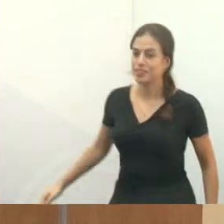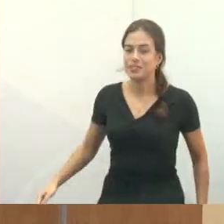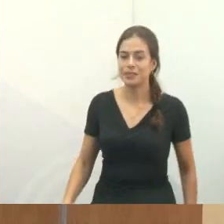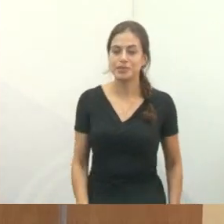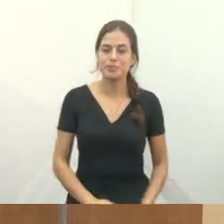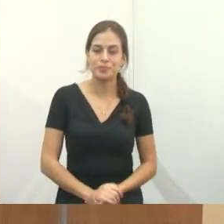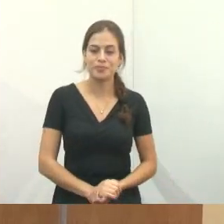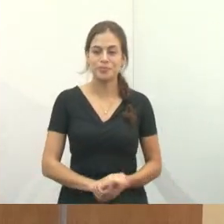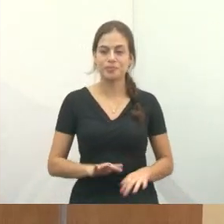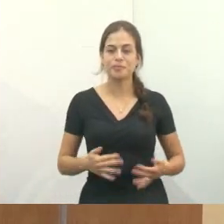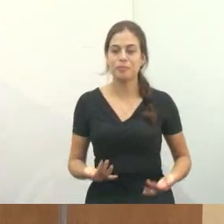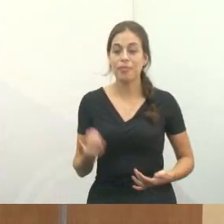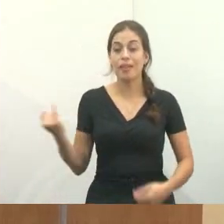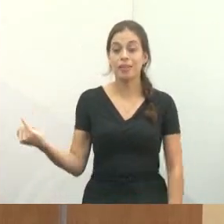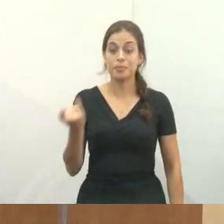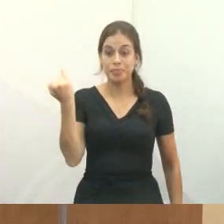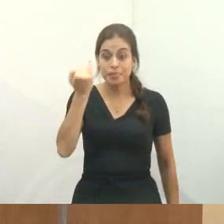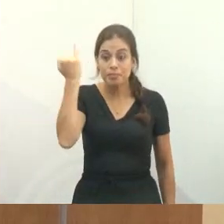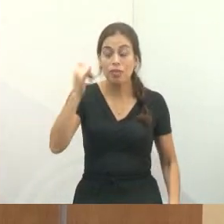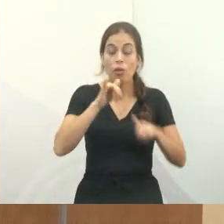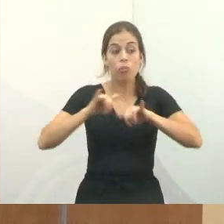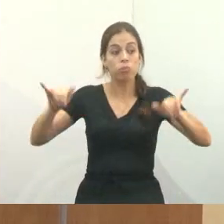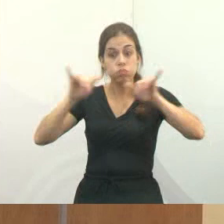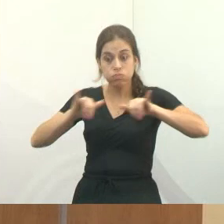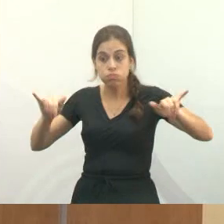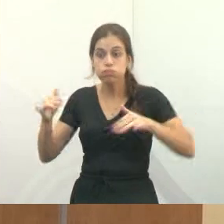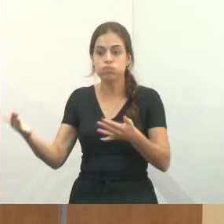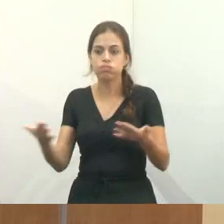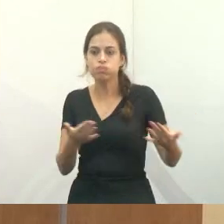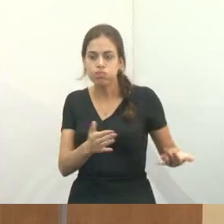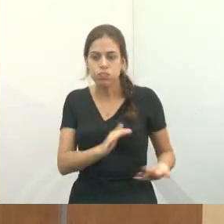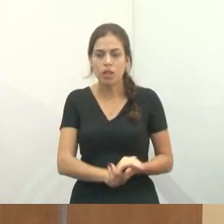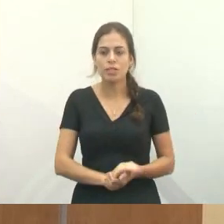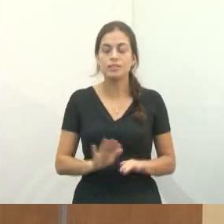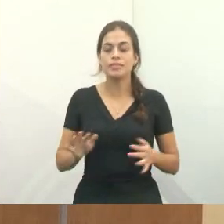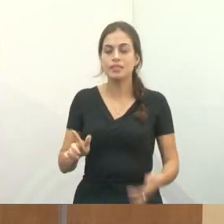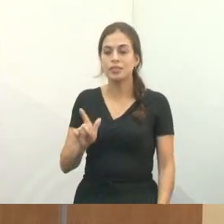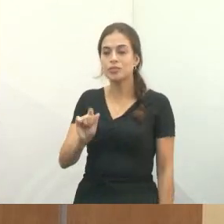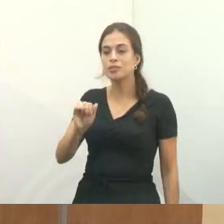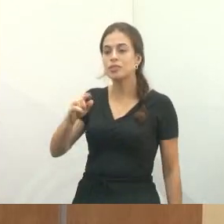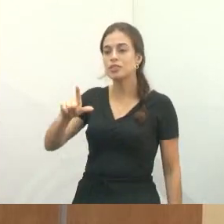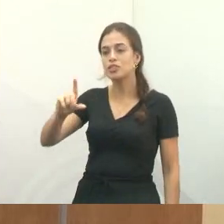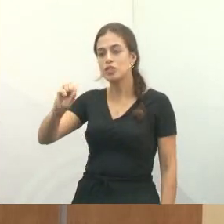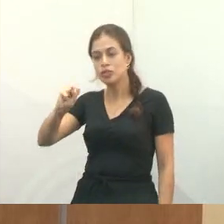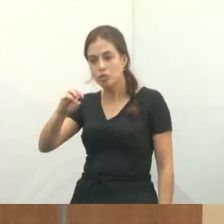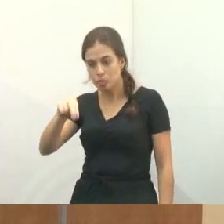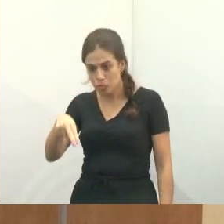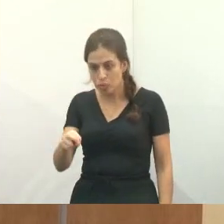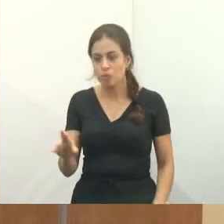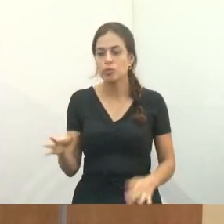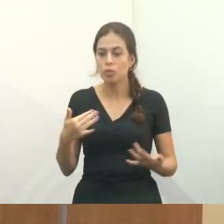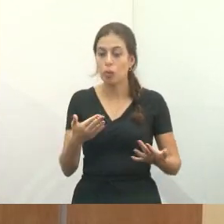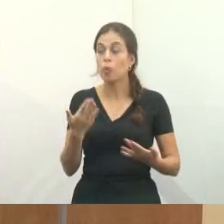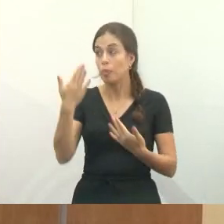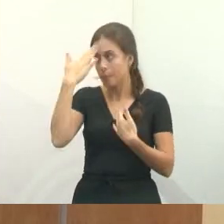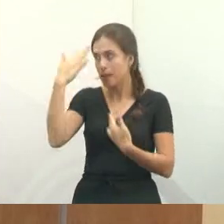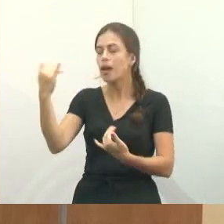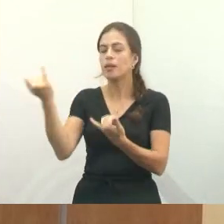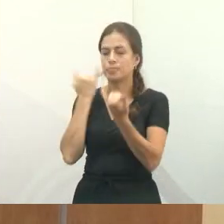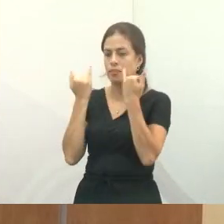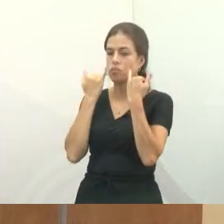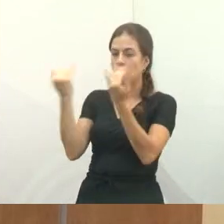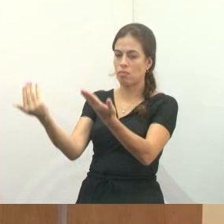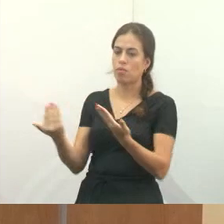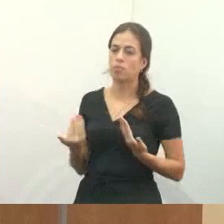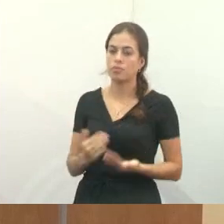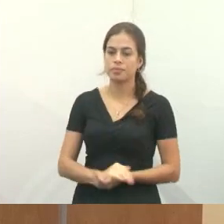assistindo, que é importante uma notícia dessa. Então, Gilson, obrigado por você estar informando. A gente está bem atualizado